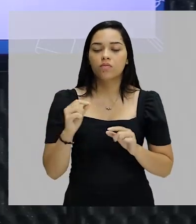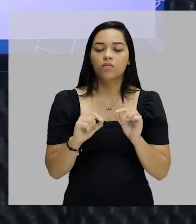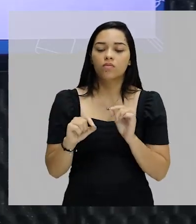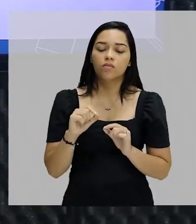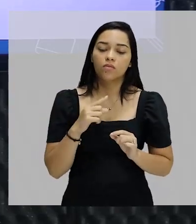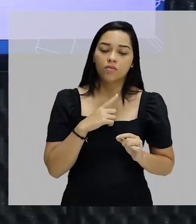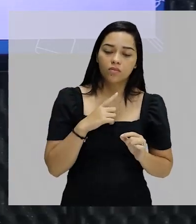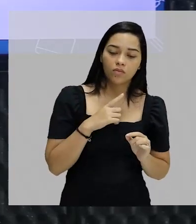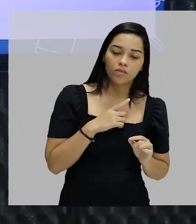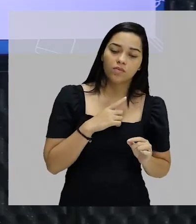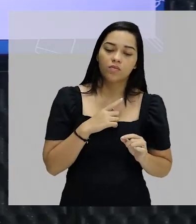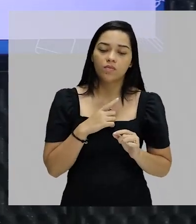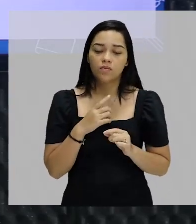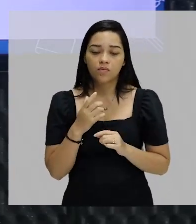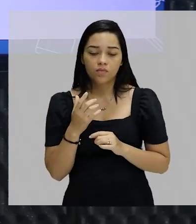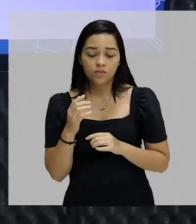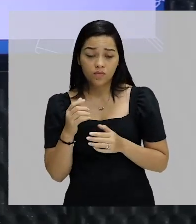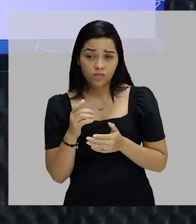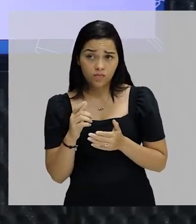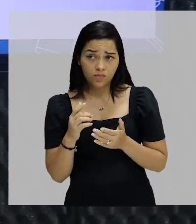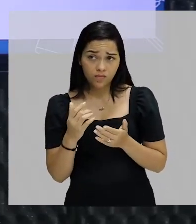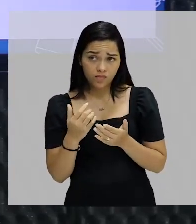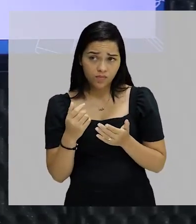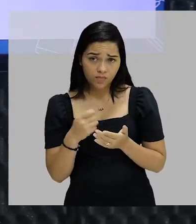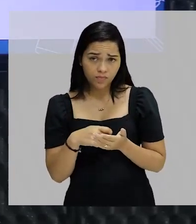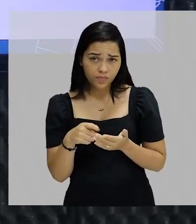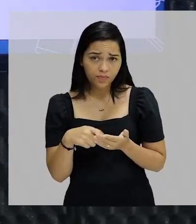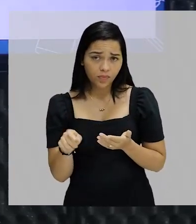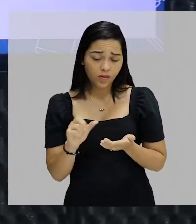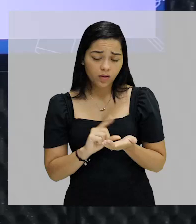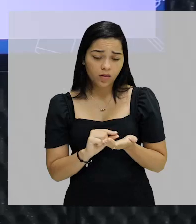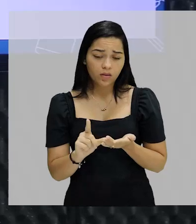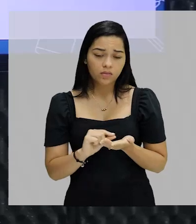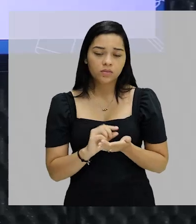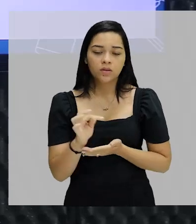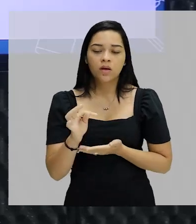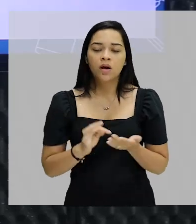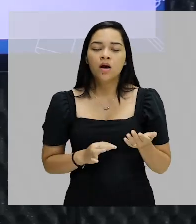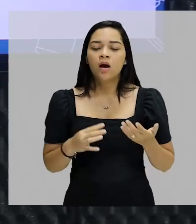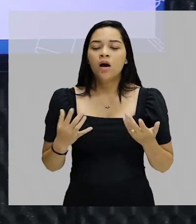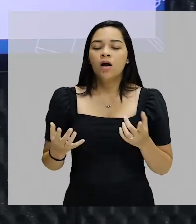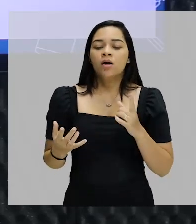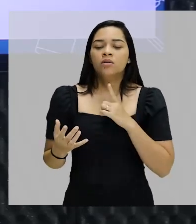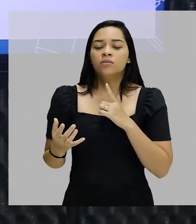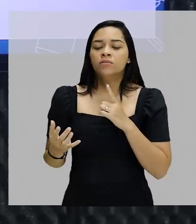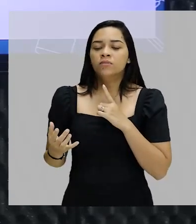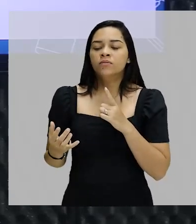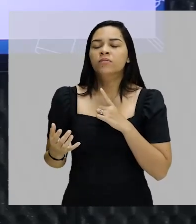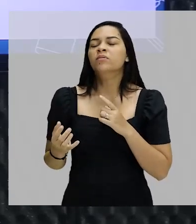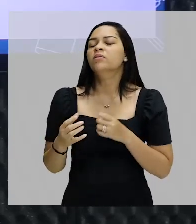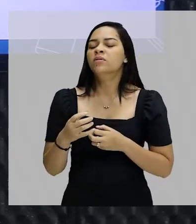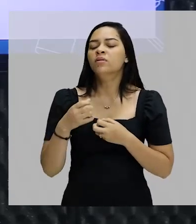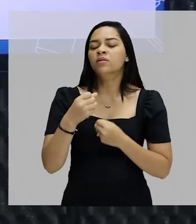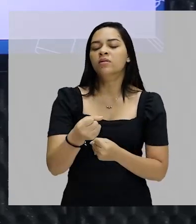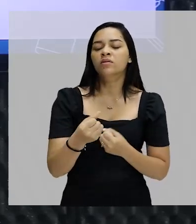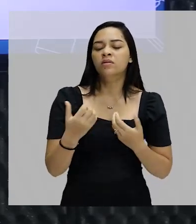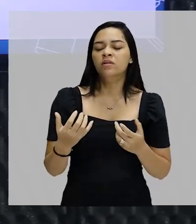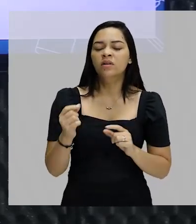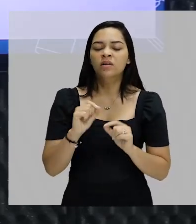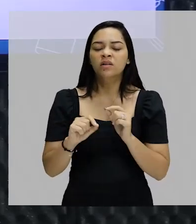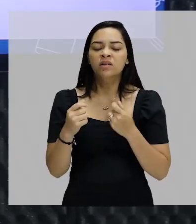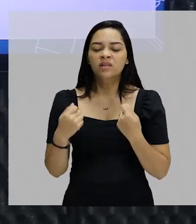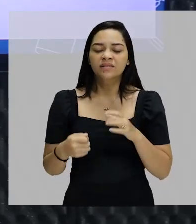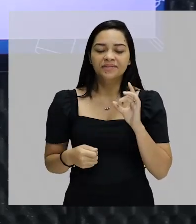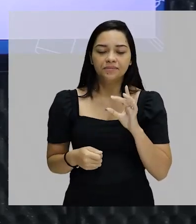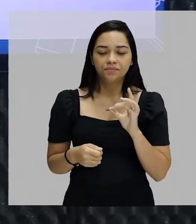publicou um ensaio, um artigo, um texto, no qual defendeu a tese de que